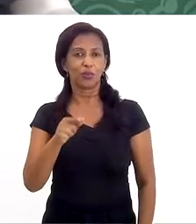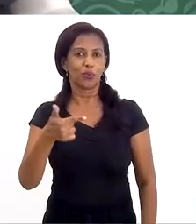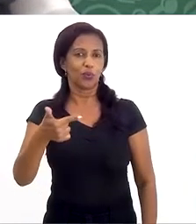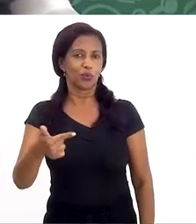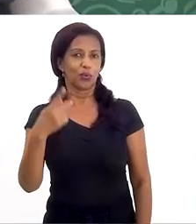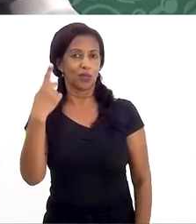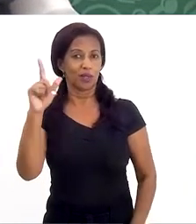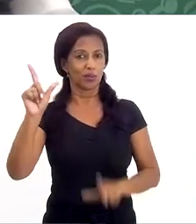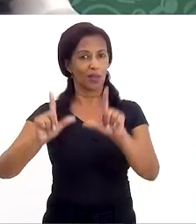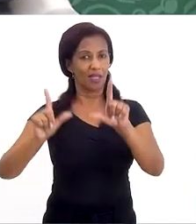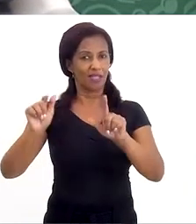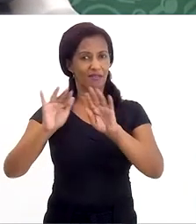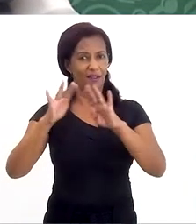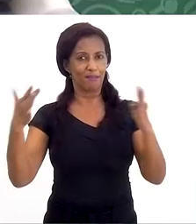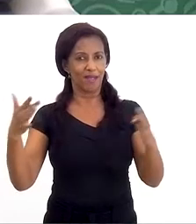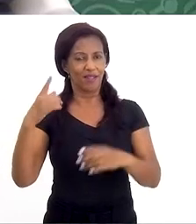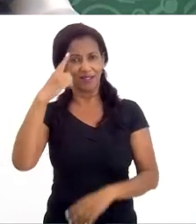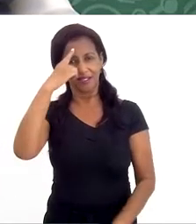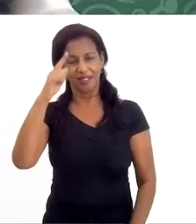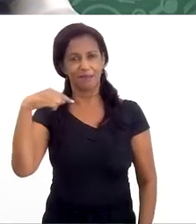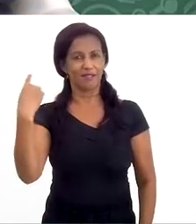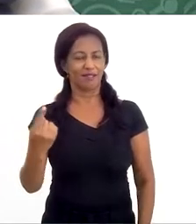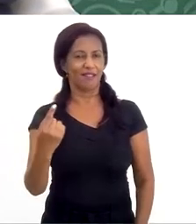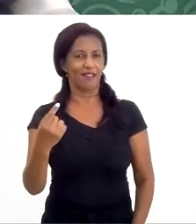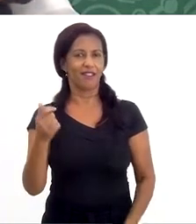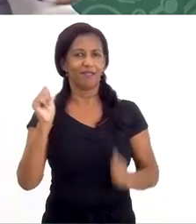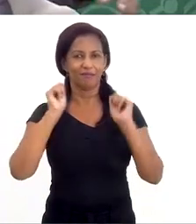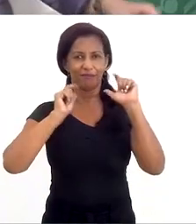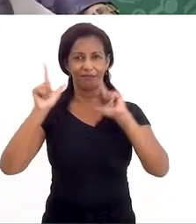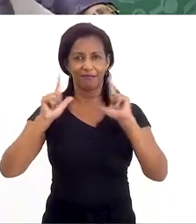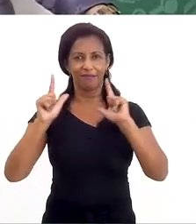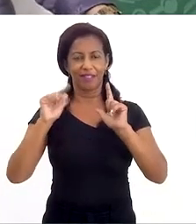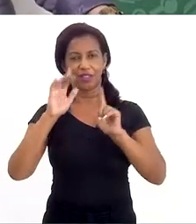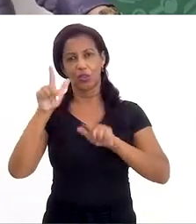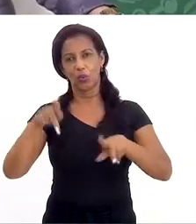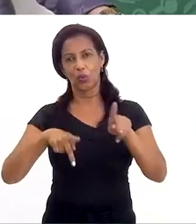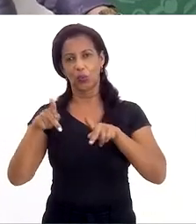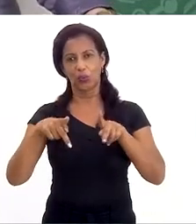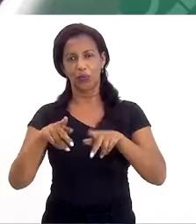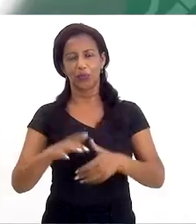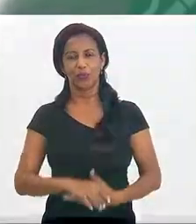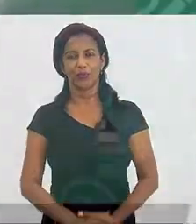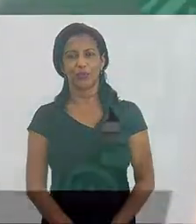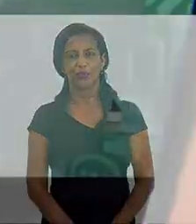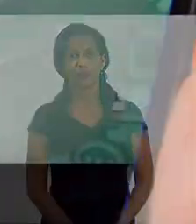.2 na sua TV aberta. Até semana que vem. TV Alerje, o canal do povo.